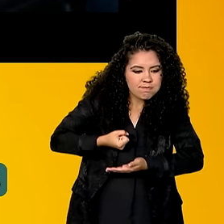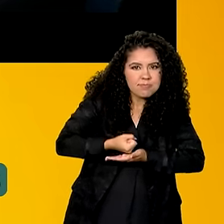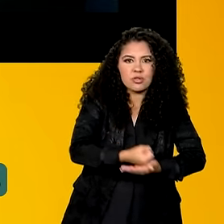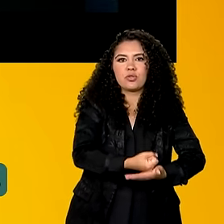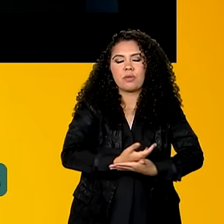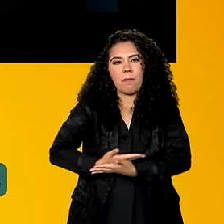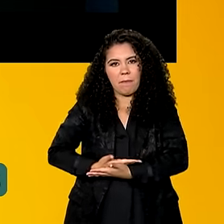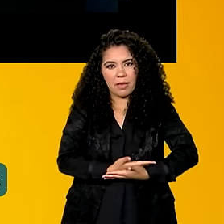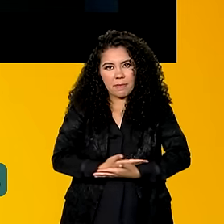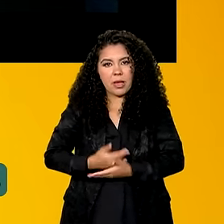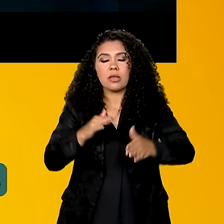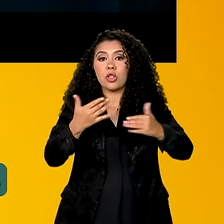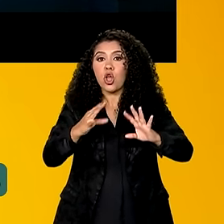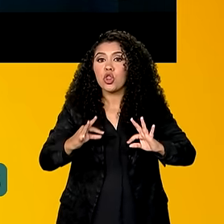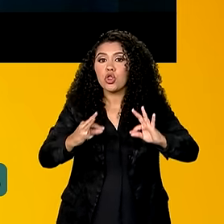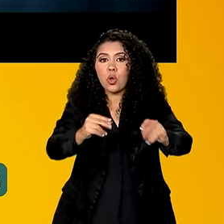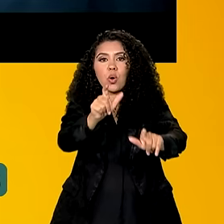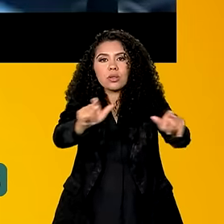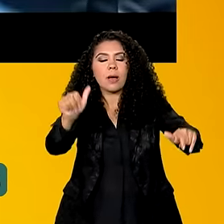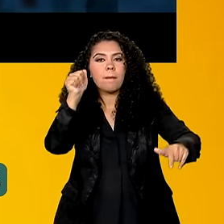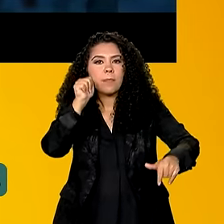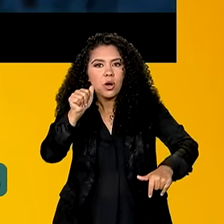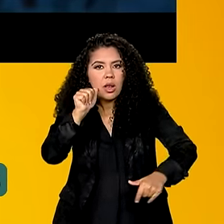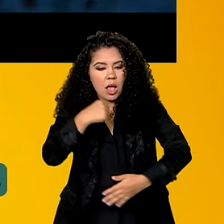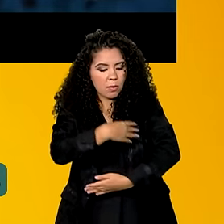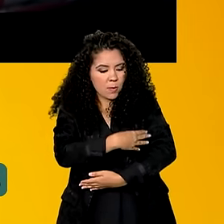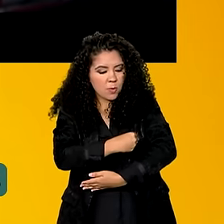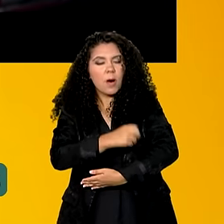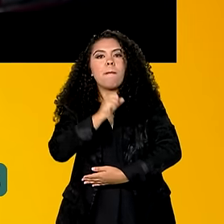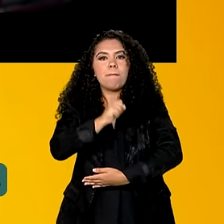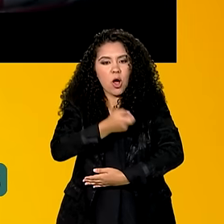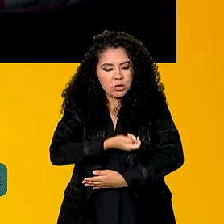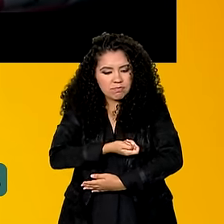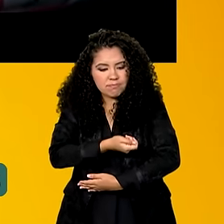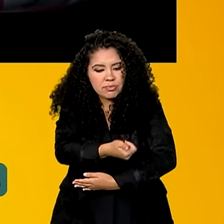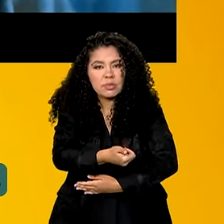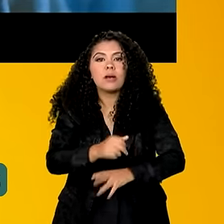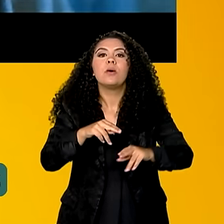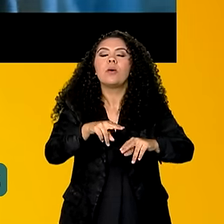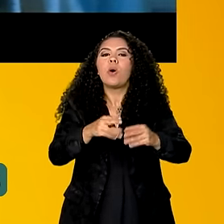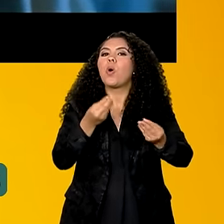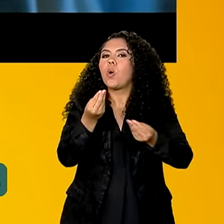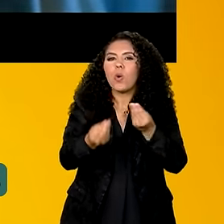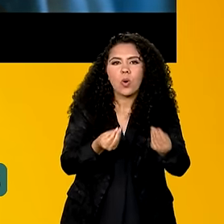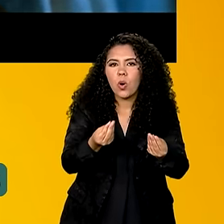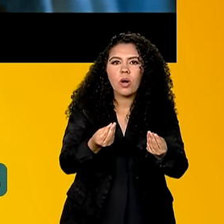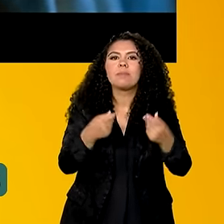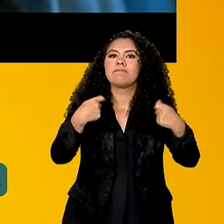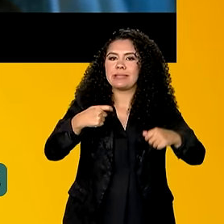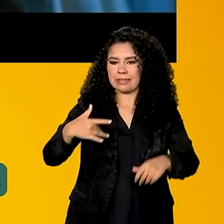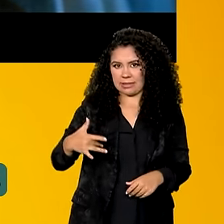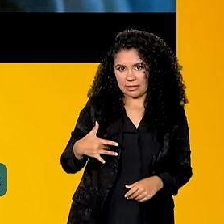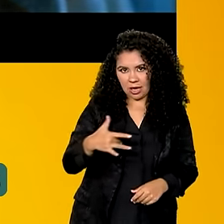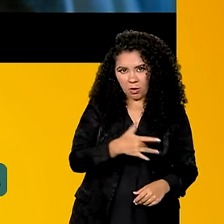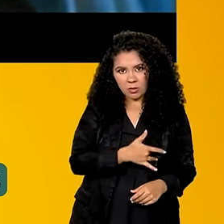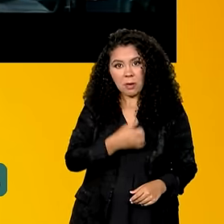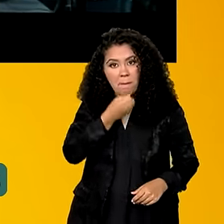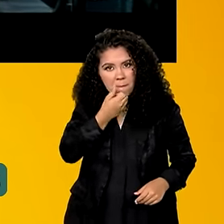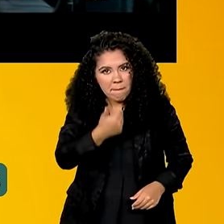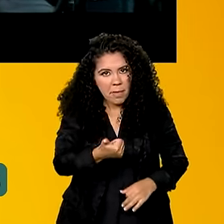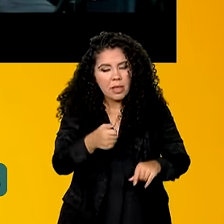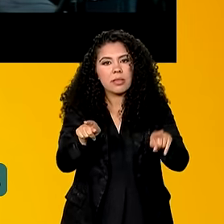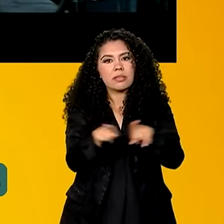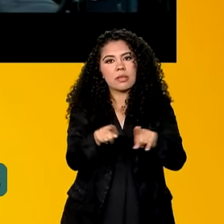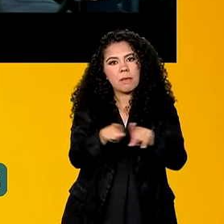Toda mulher que amamenta pode ser doadora. Para isso, é preciso estar em boas condições de saúde e não tomar